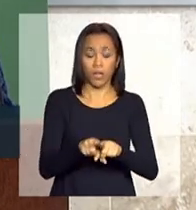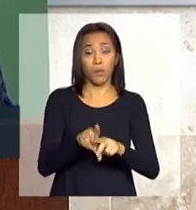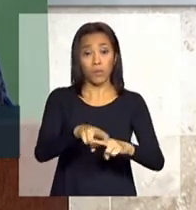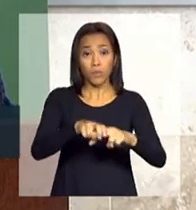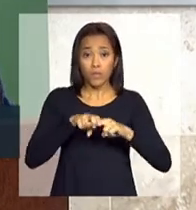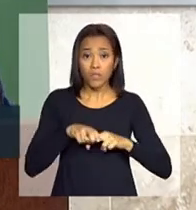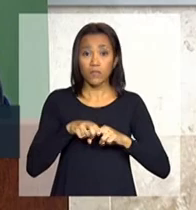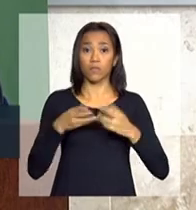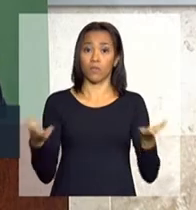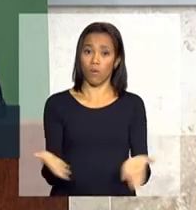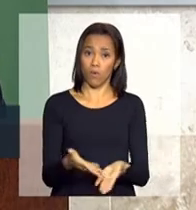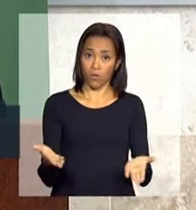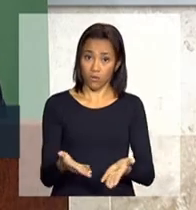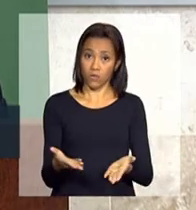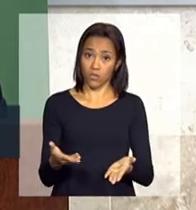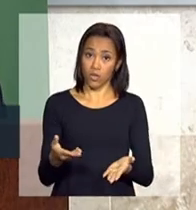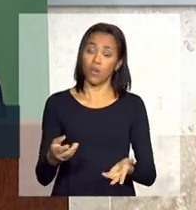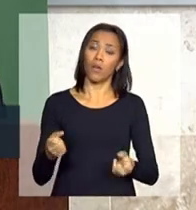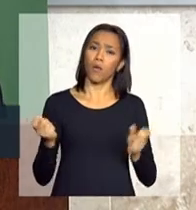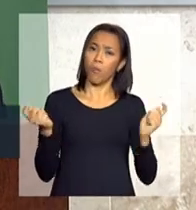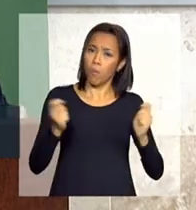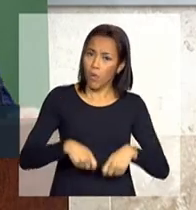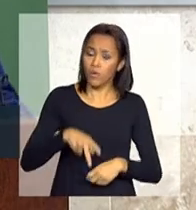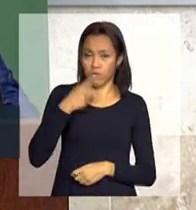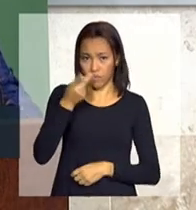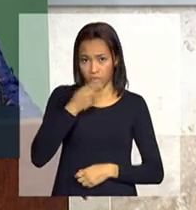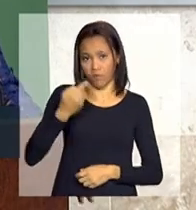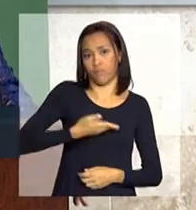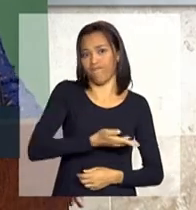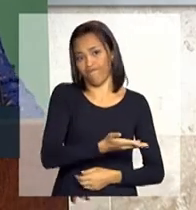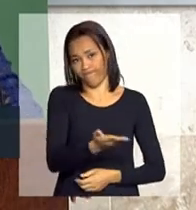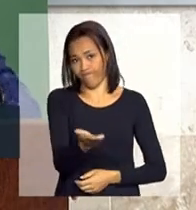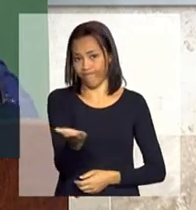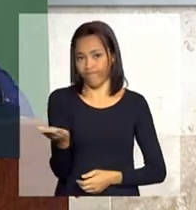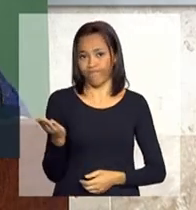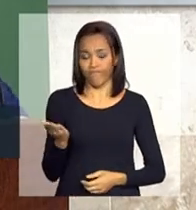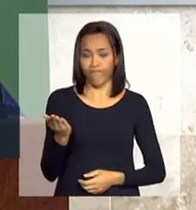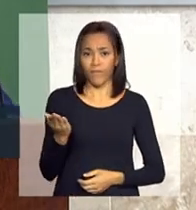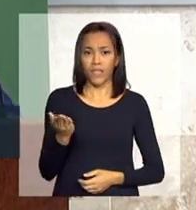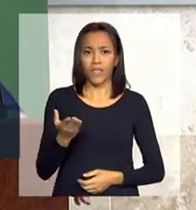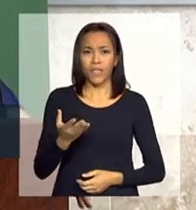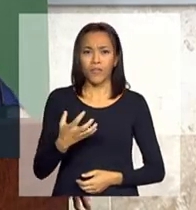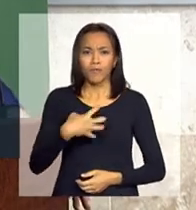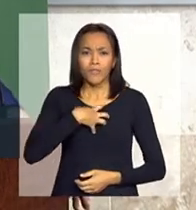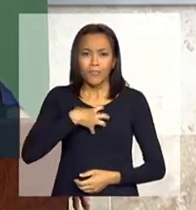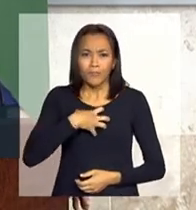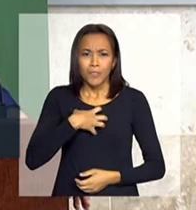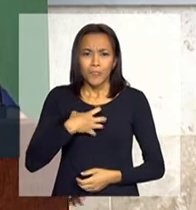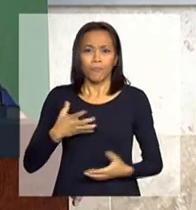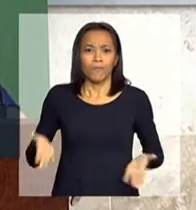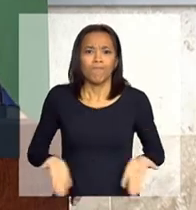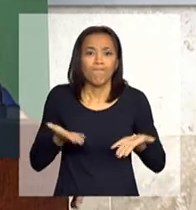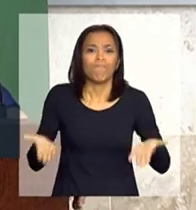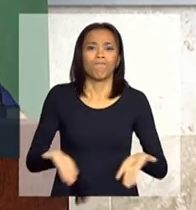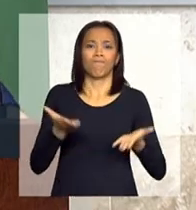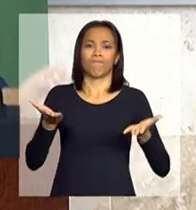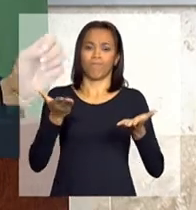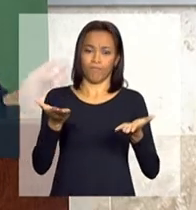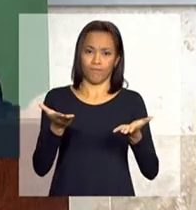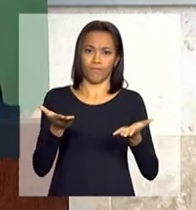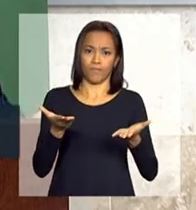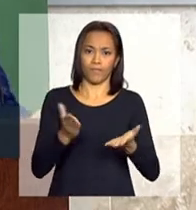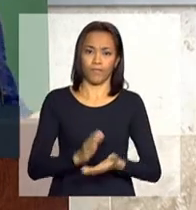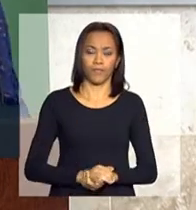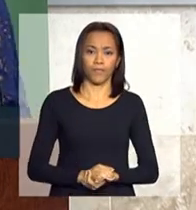hoje, eu podia dizer para os senhores que a motivação maior, de